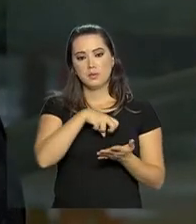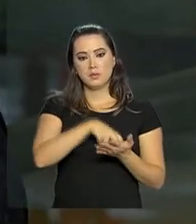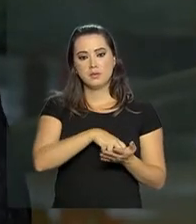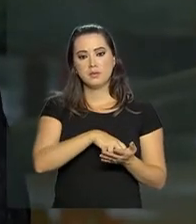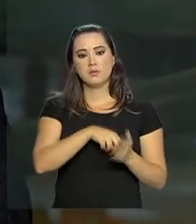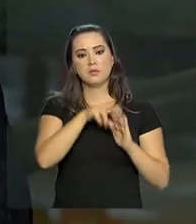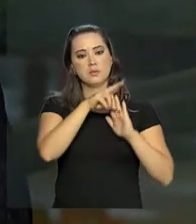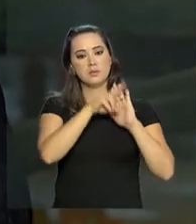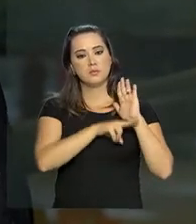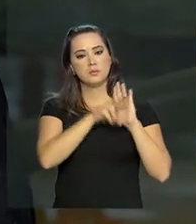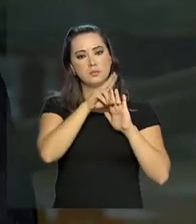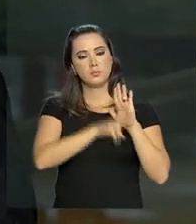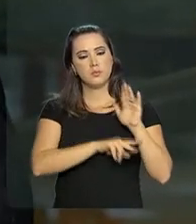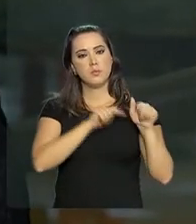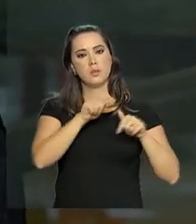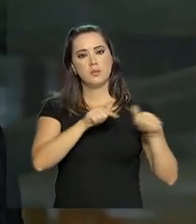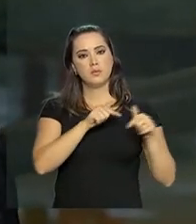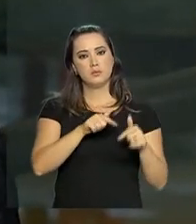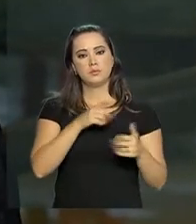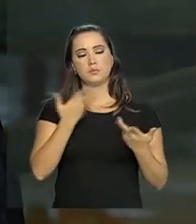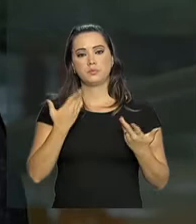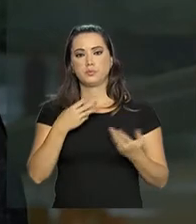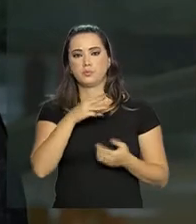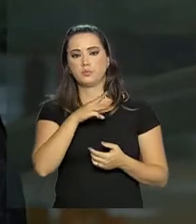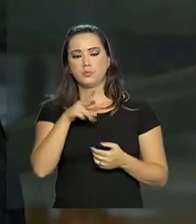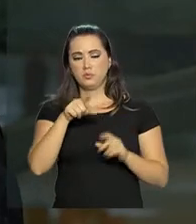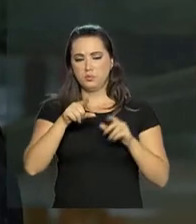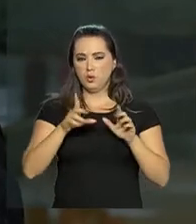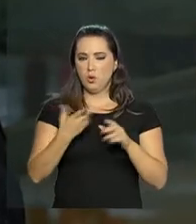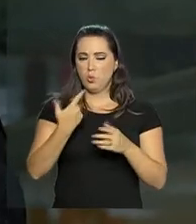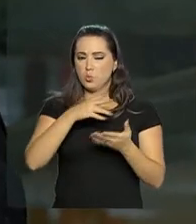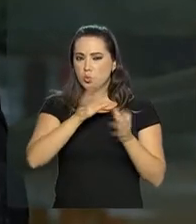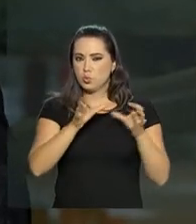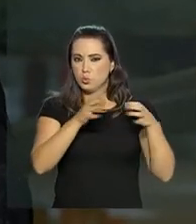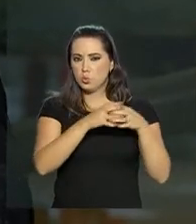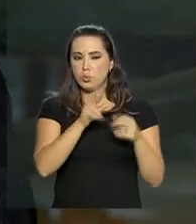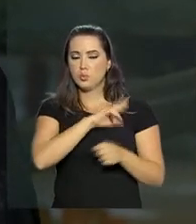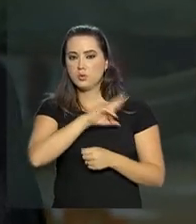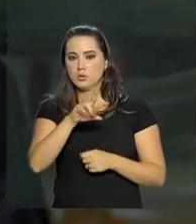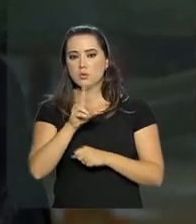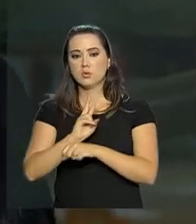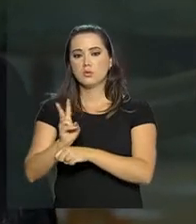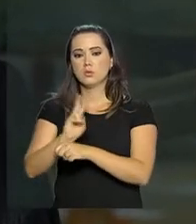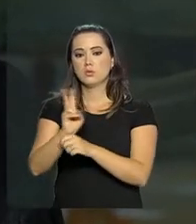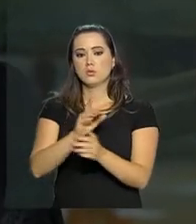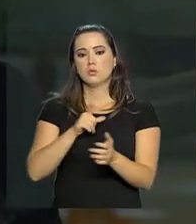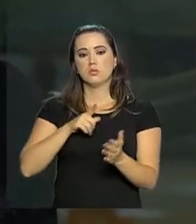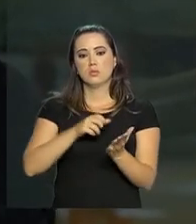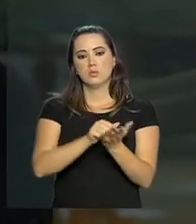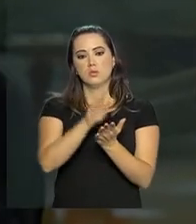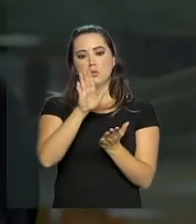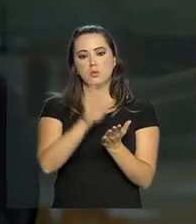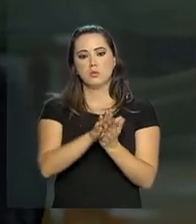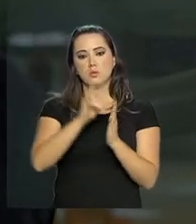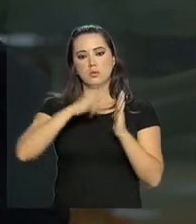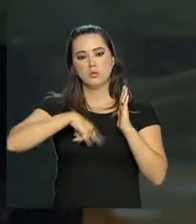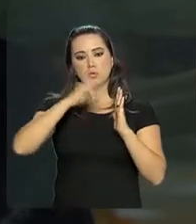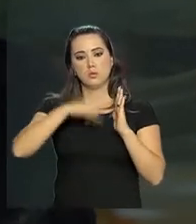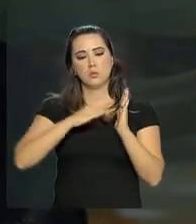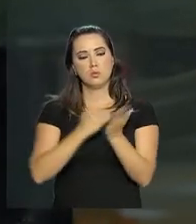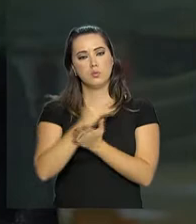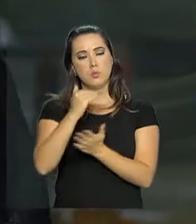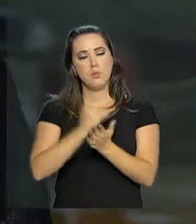nas demais penalidades trabalhistas inspecionadas pelos auditores fiscais do trabalho, é o auto de infração, o documento que